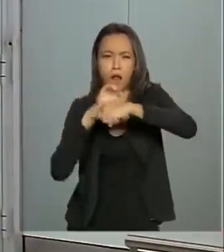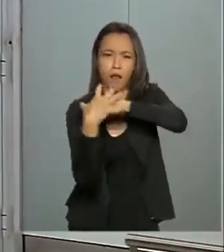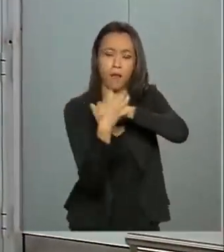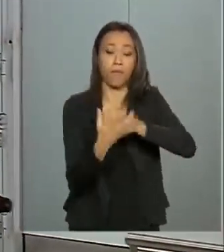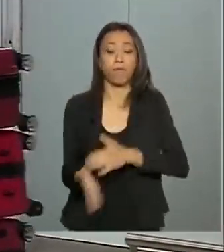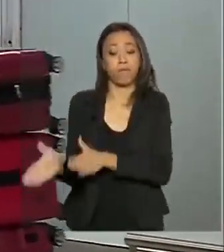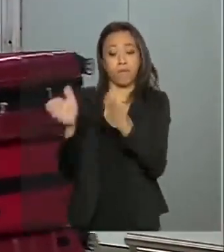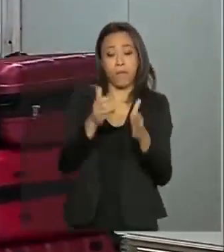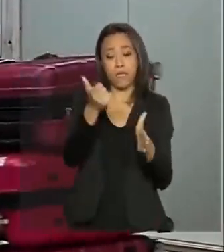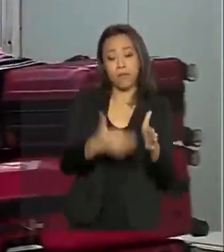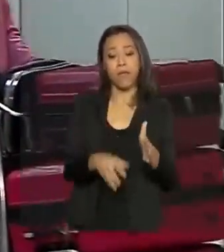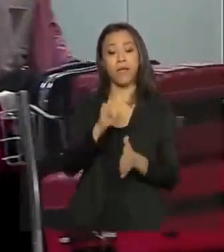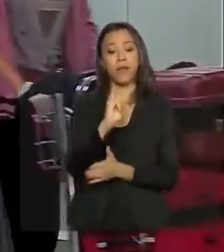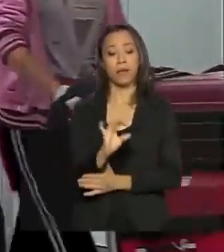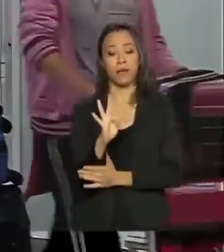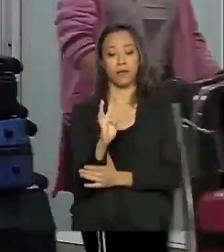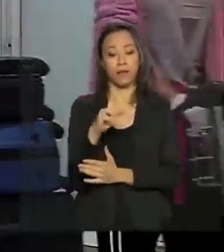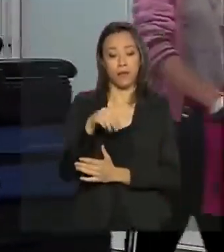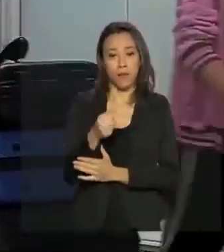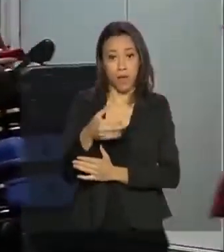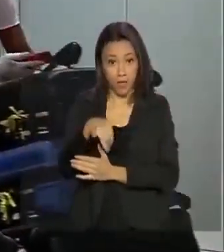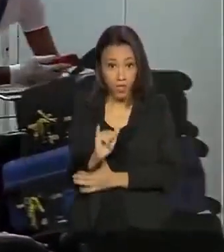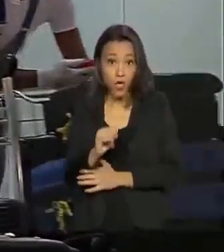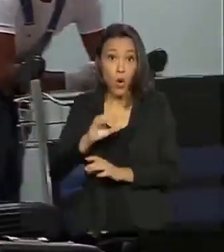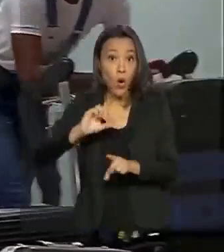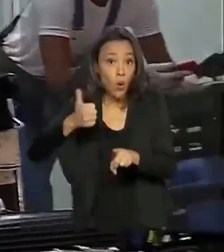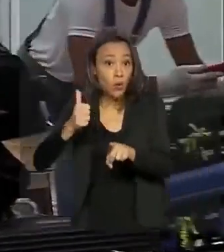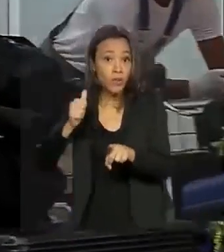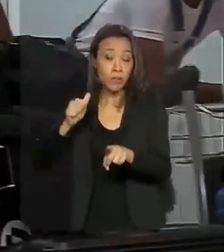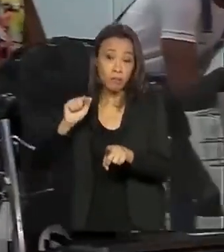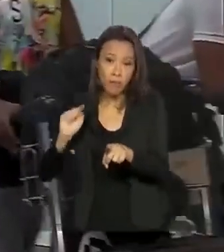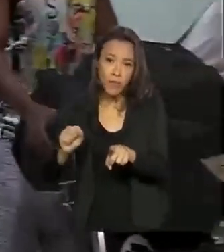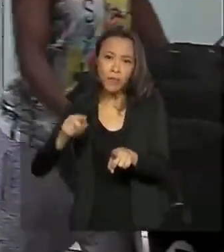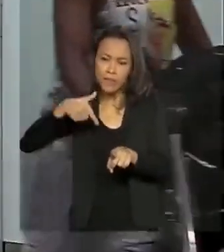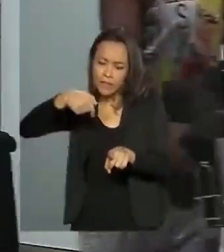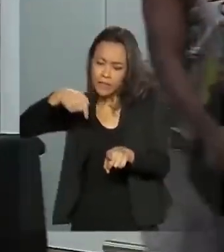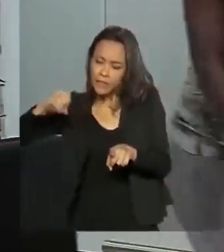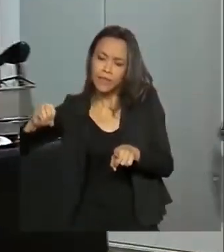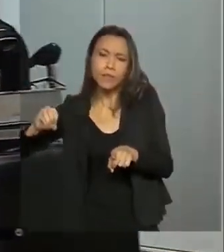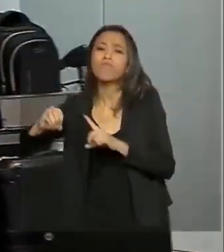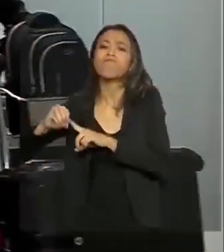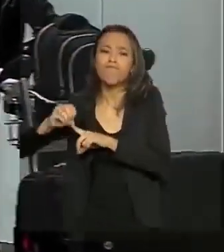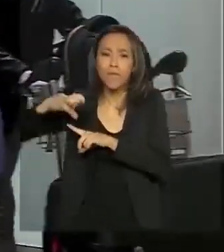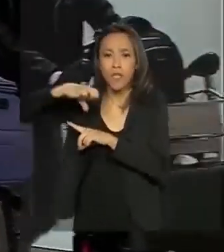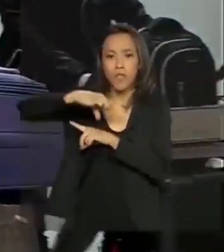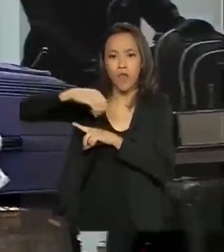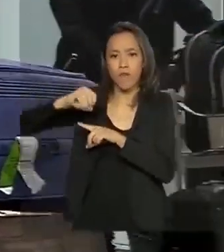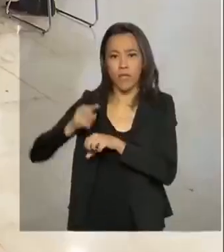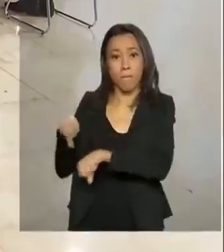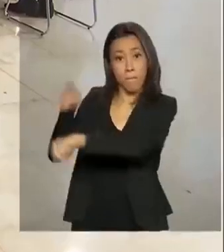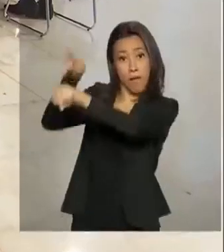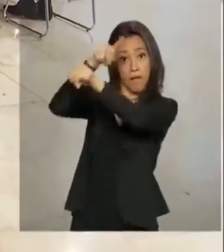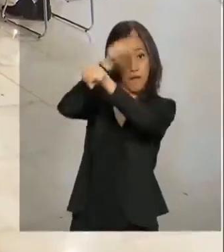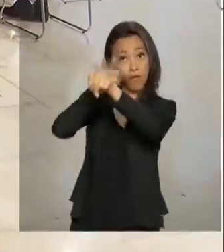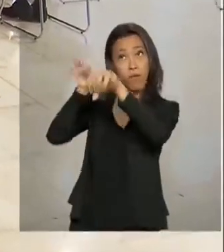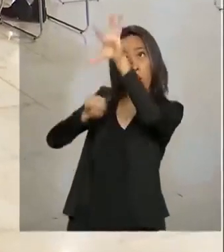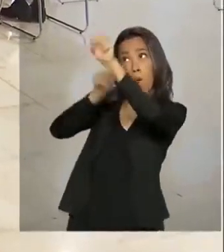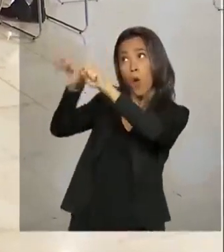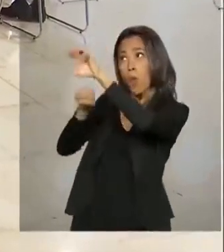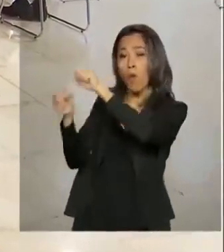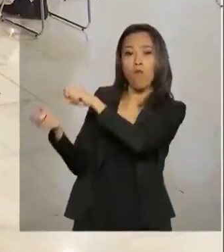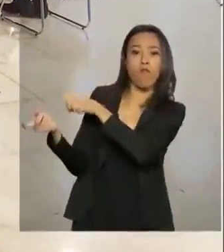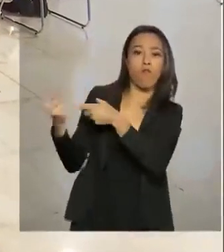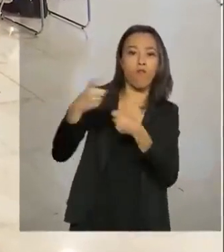em cerca de um mês, mais de 11.700 brasileiros de quase 90 países foram repatriados. Ações que são